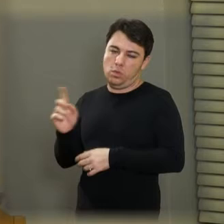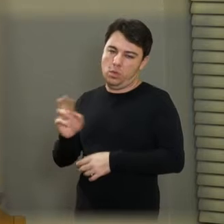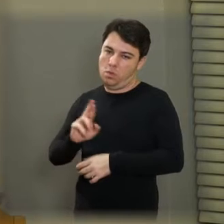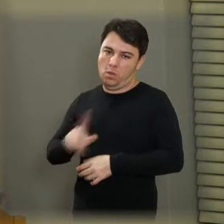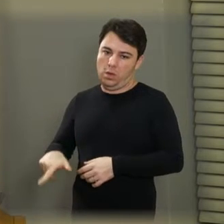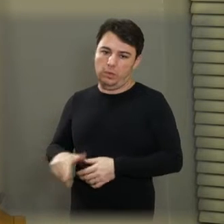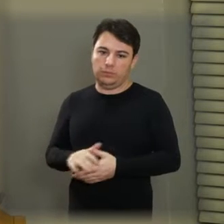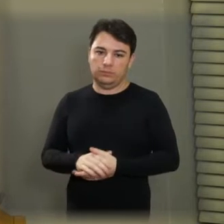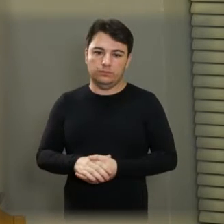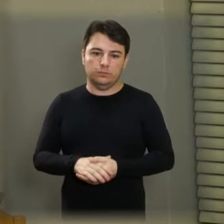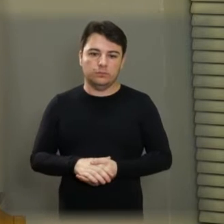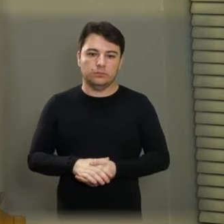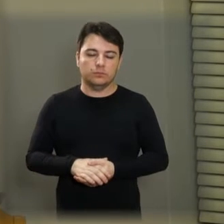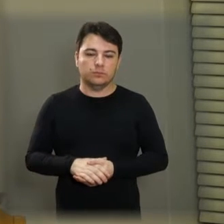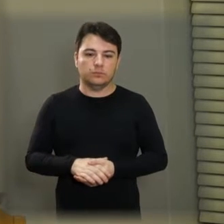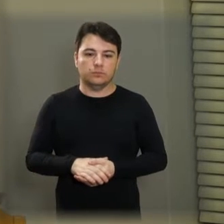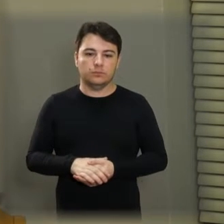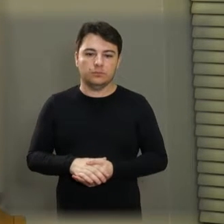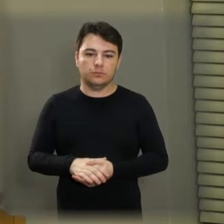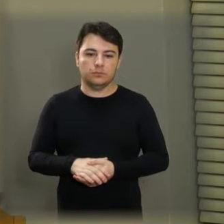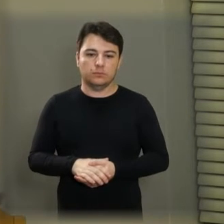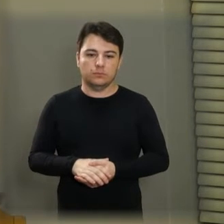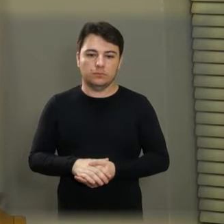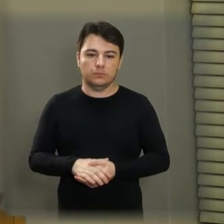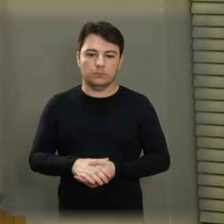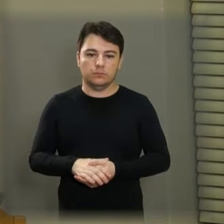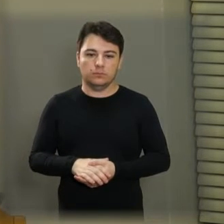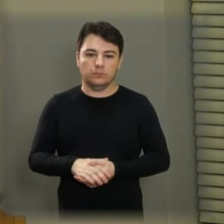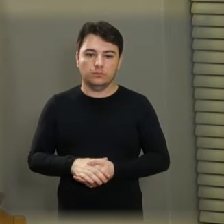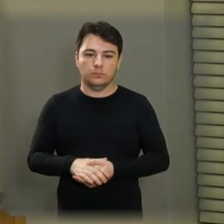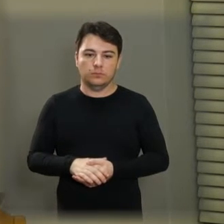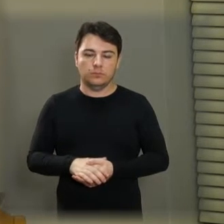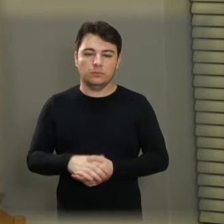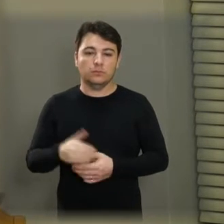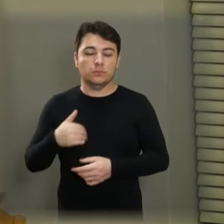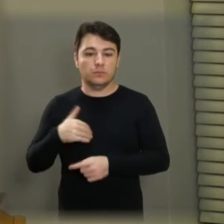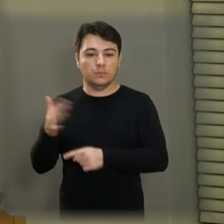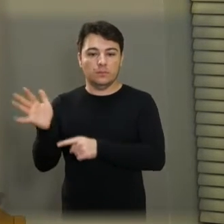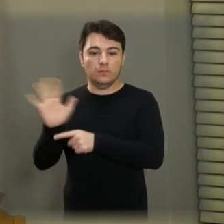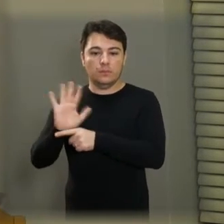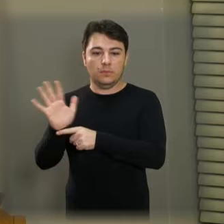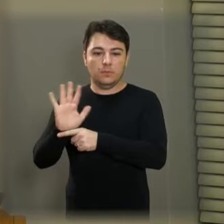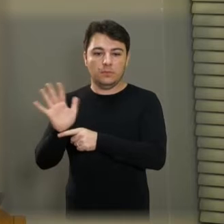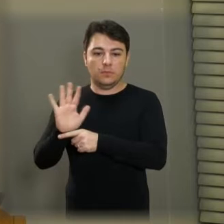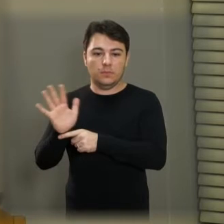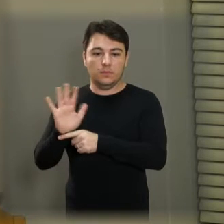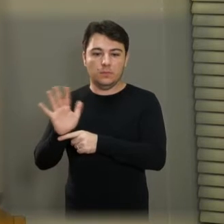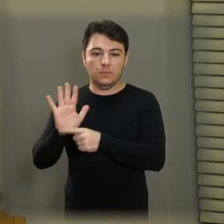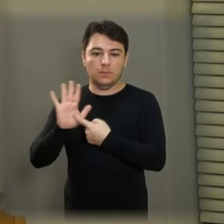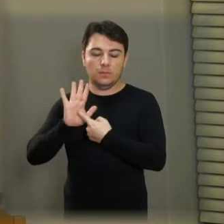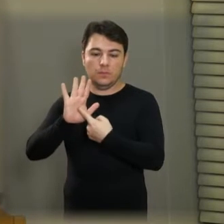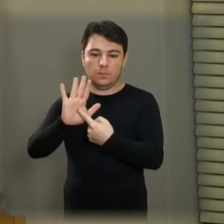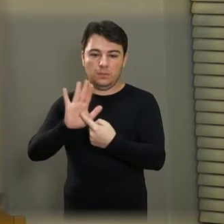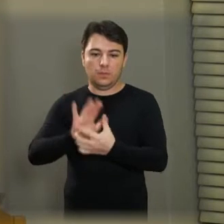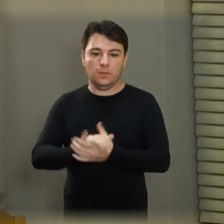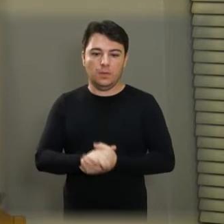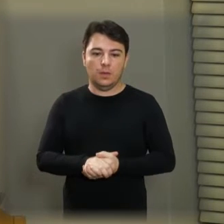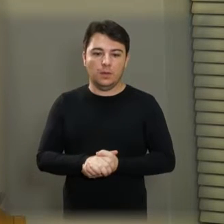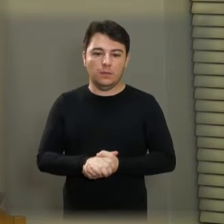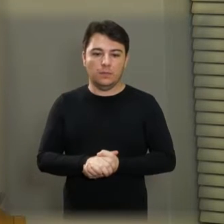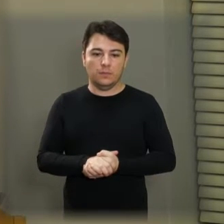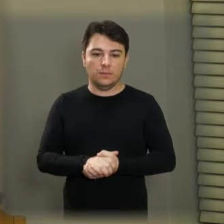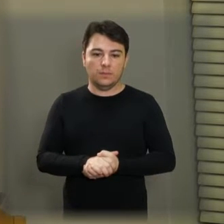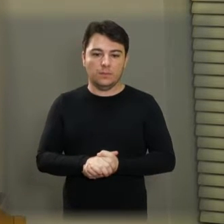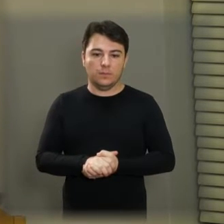com as minhas coisas, porque eu acho que não vai dar tempo. Devido à fala, eu vou pôr o vídeo, isso daí a gente vai deixar para a semana que vem, eu vou pôr o vídeo